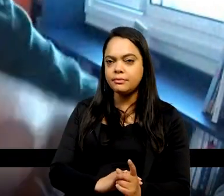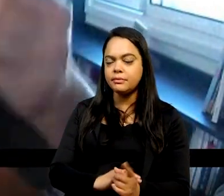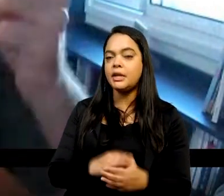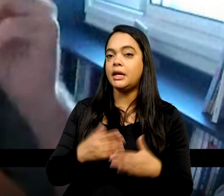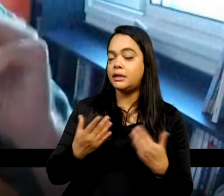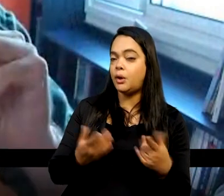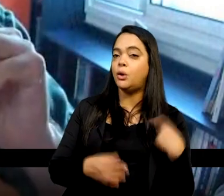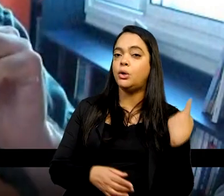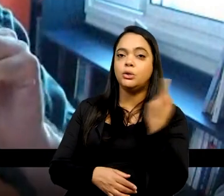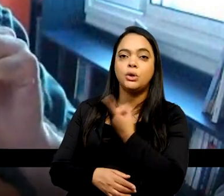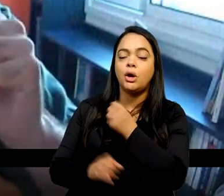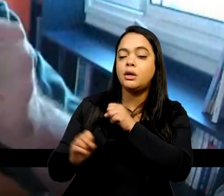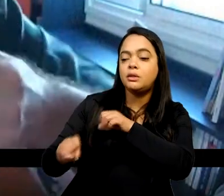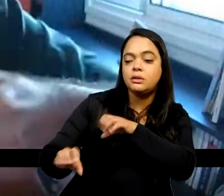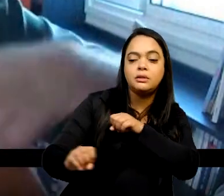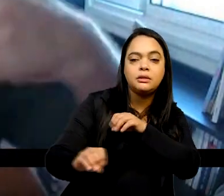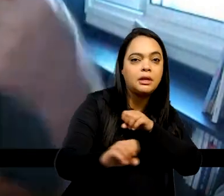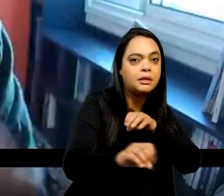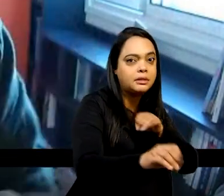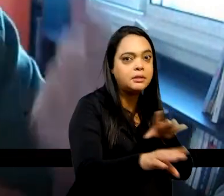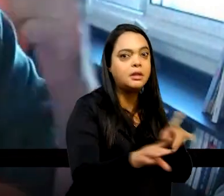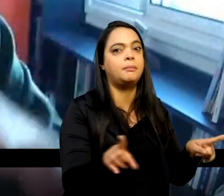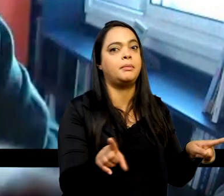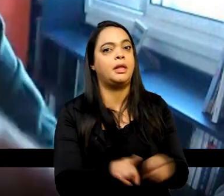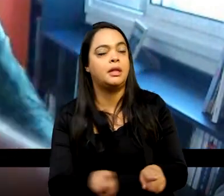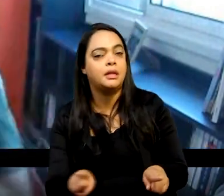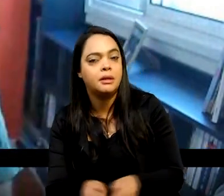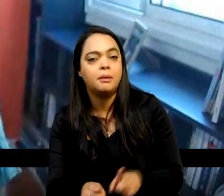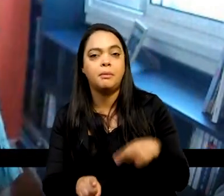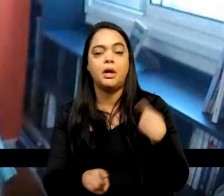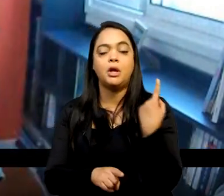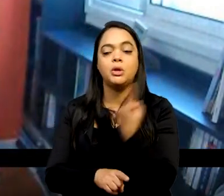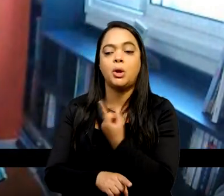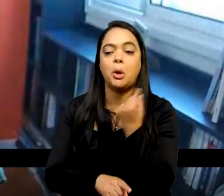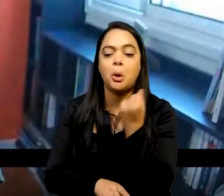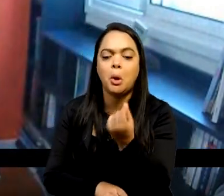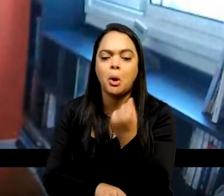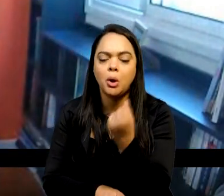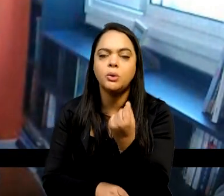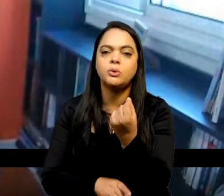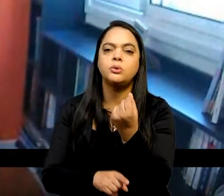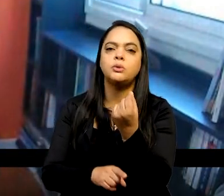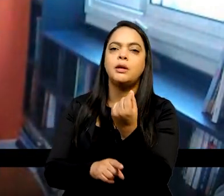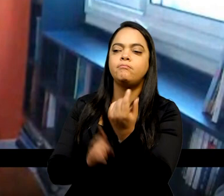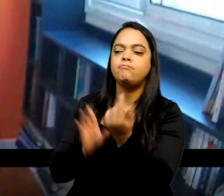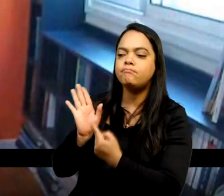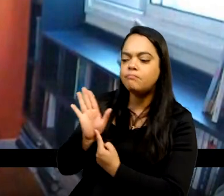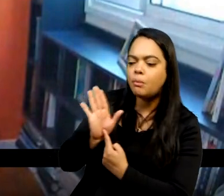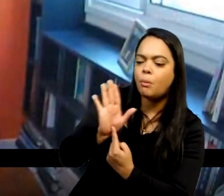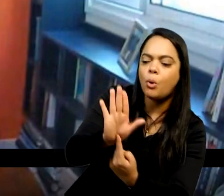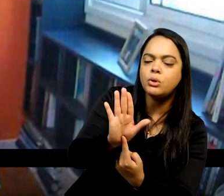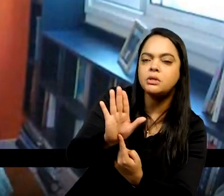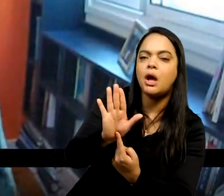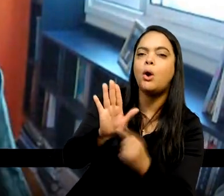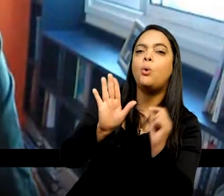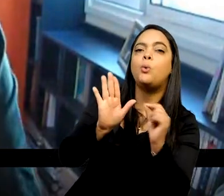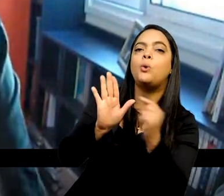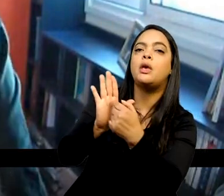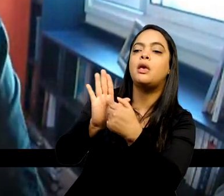e ao mesmo tempo elaboramos aquilo que deve ser ensinado, não é?